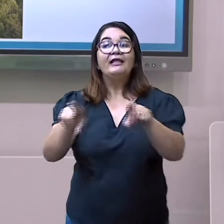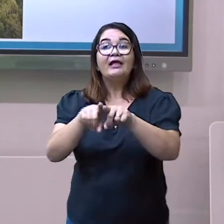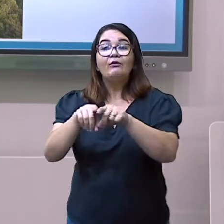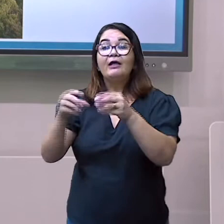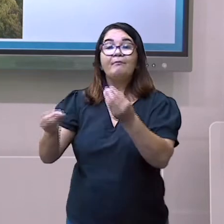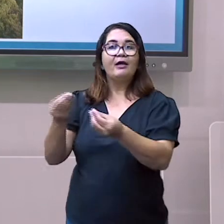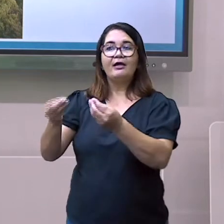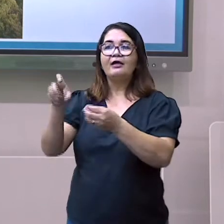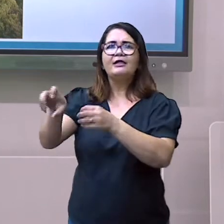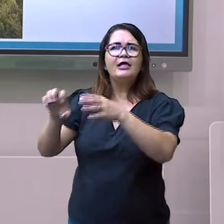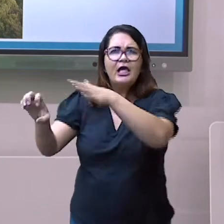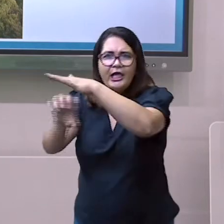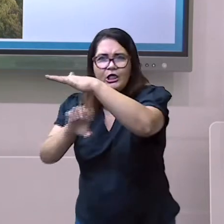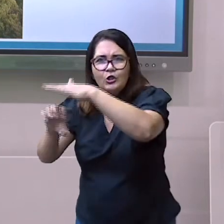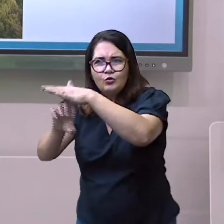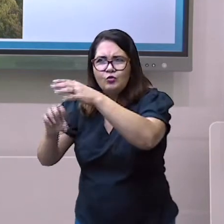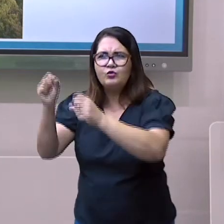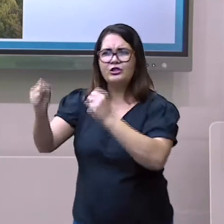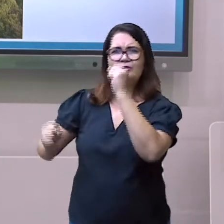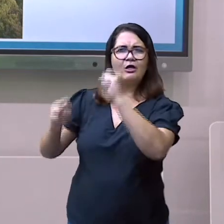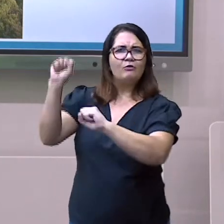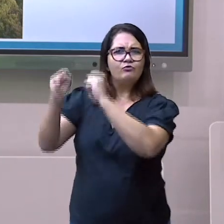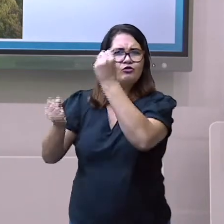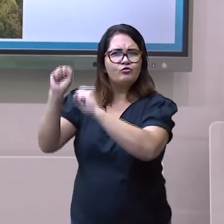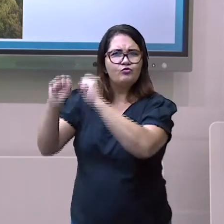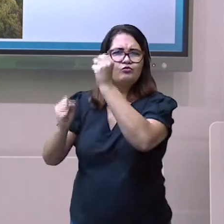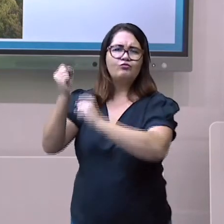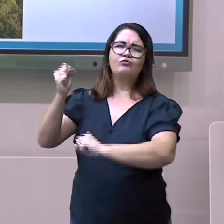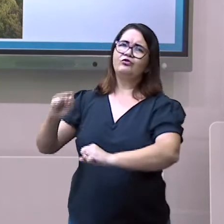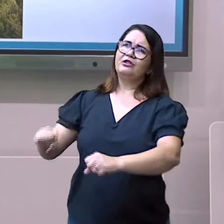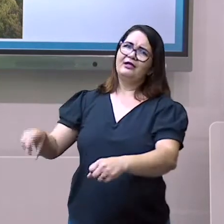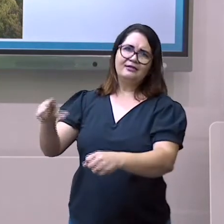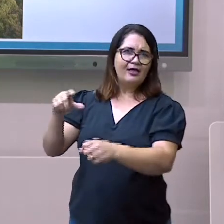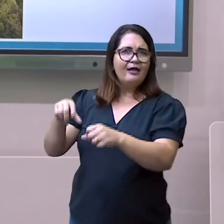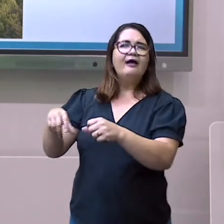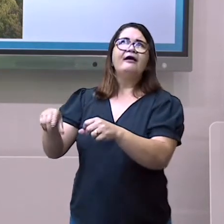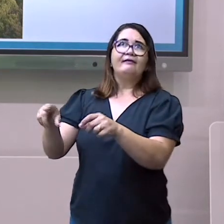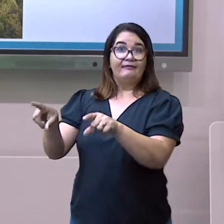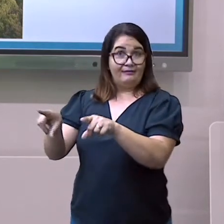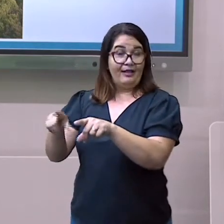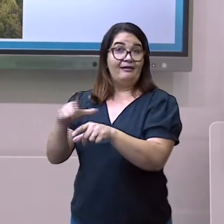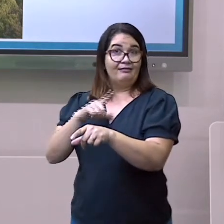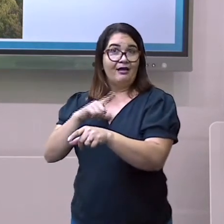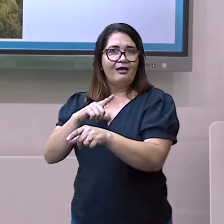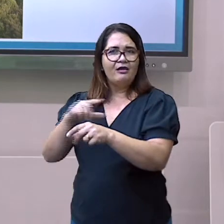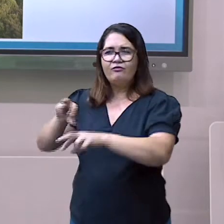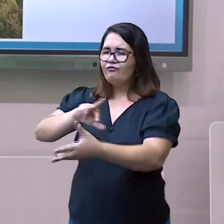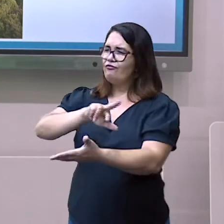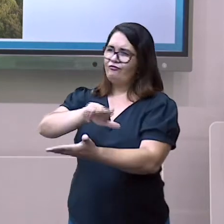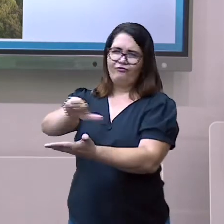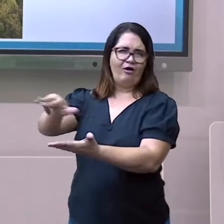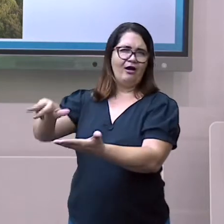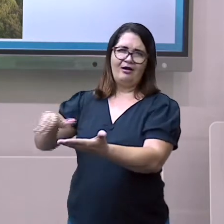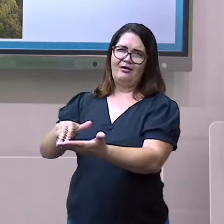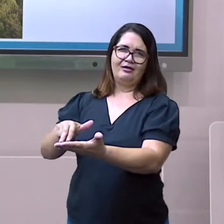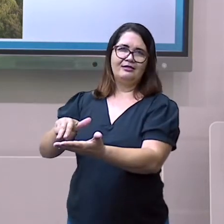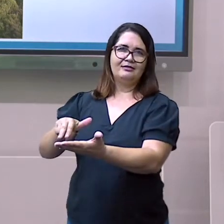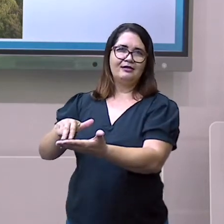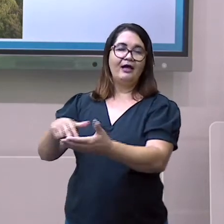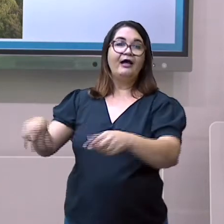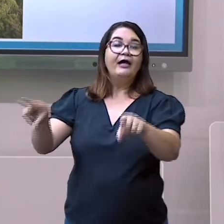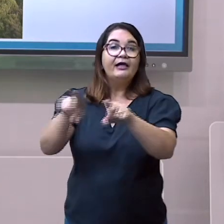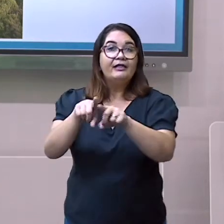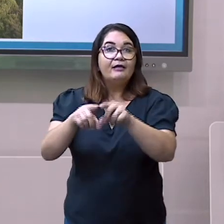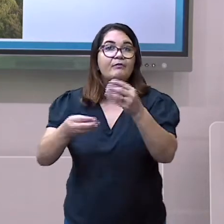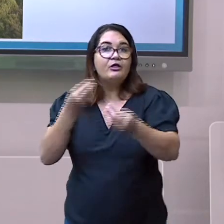e é o maior centro comercial do Espírito Santo. está a 5 quilômetros da capital do estado